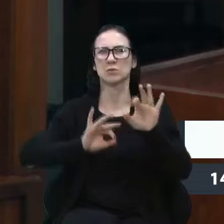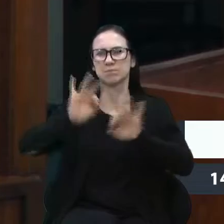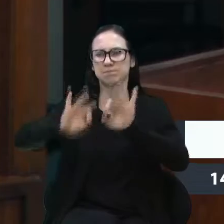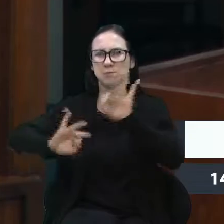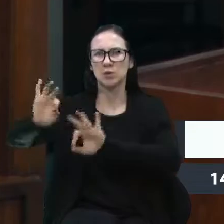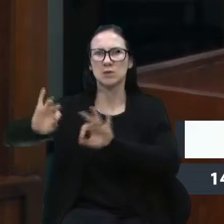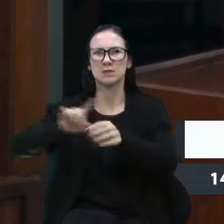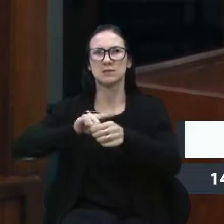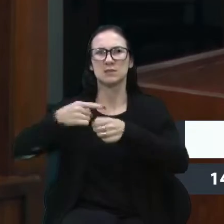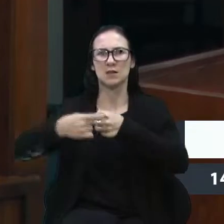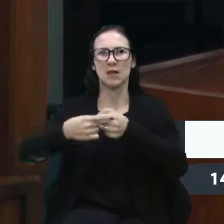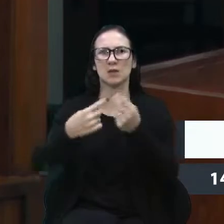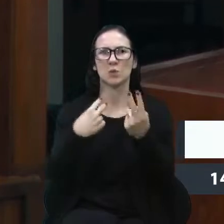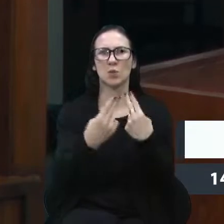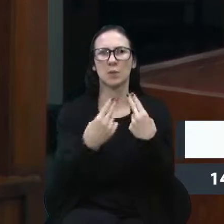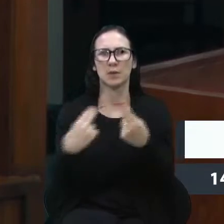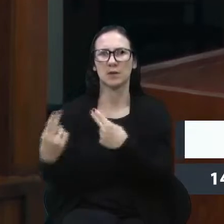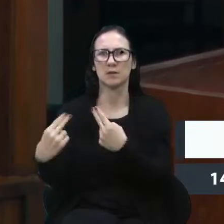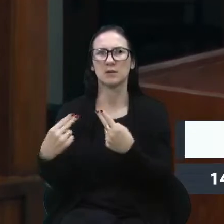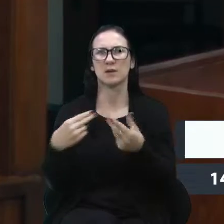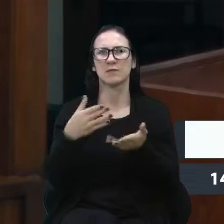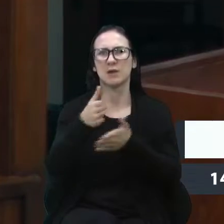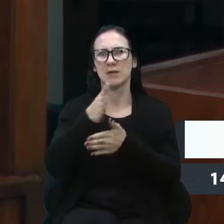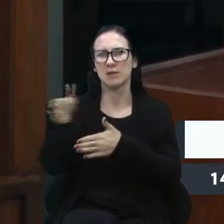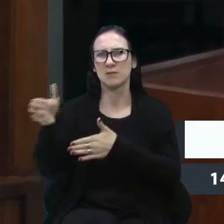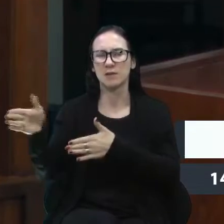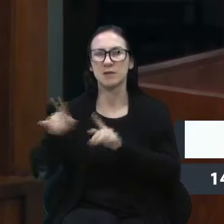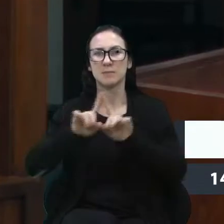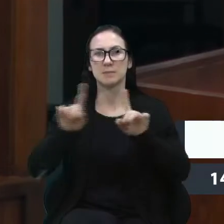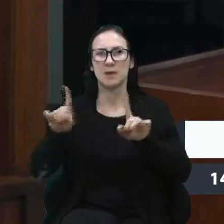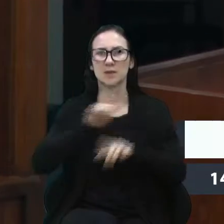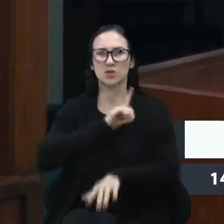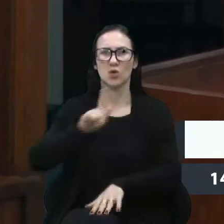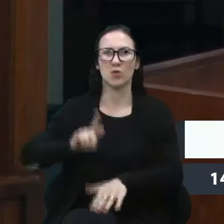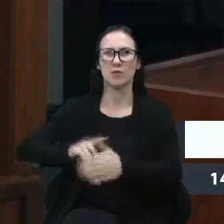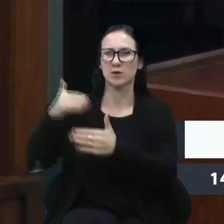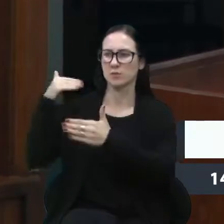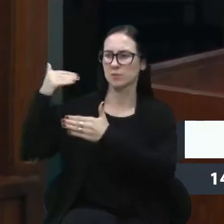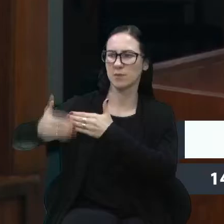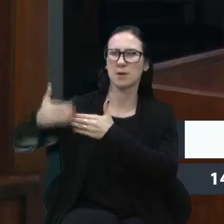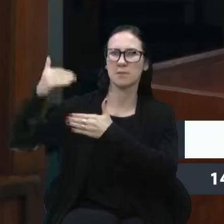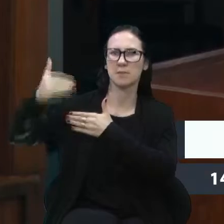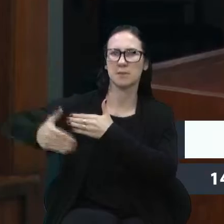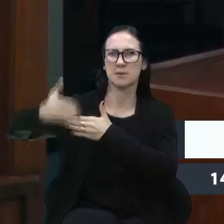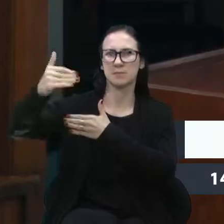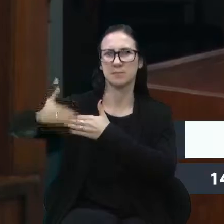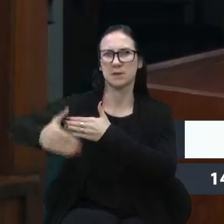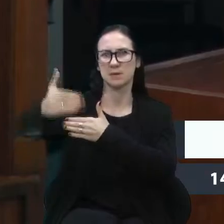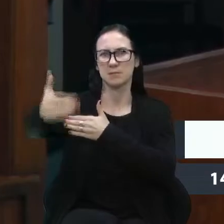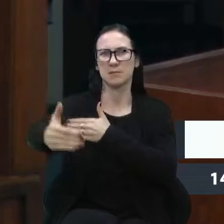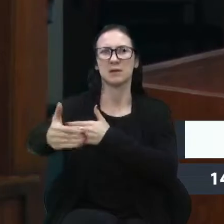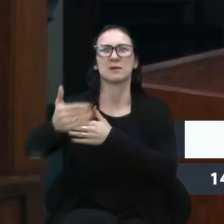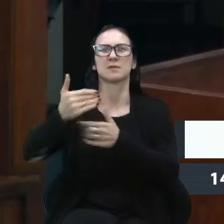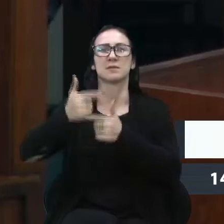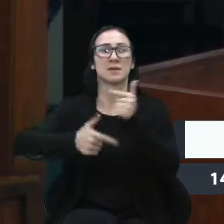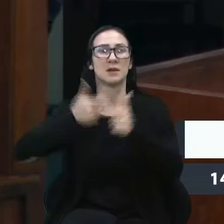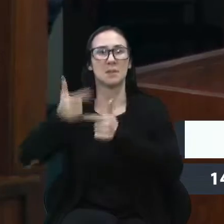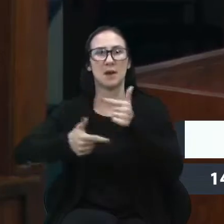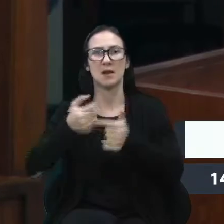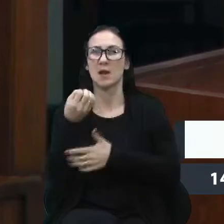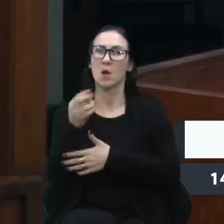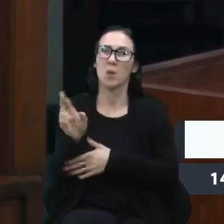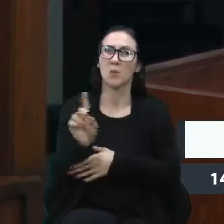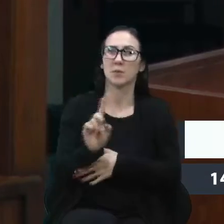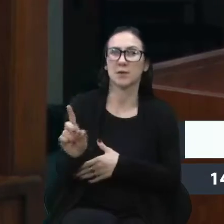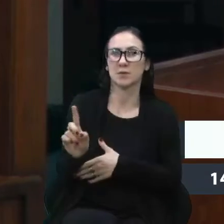que os governos que seguiram foram ao encontro, foram trabalhando ou não. E,